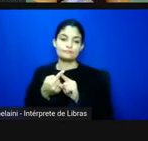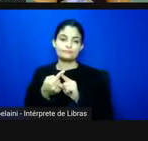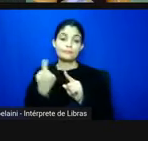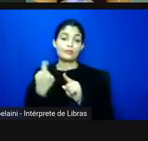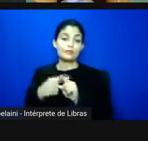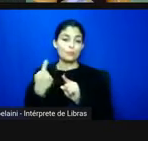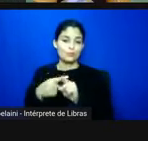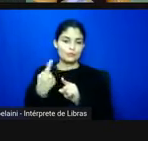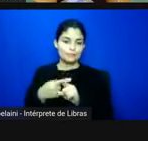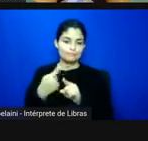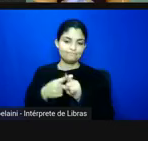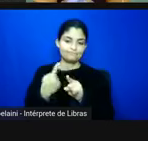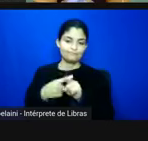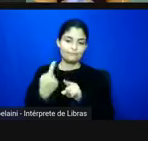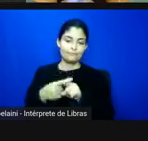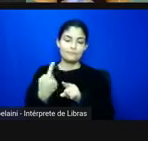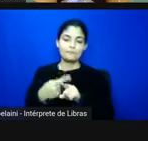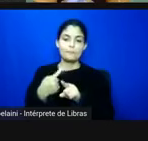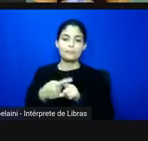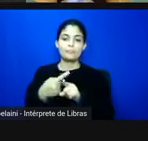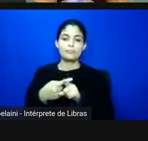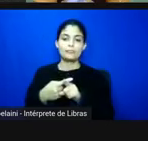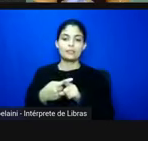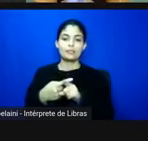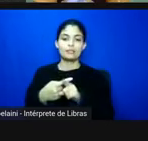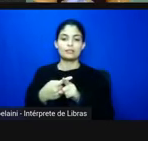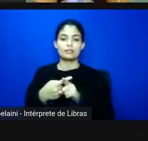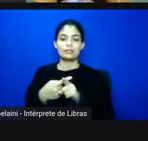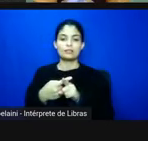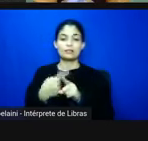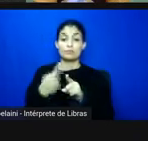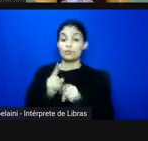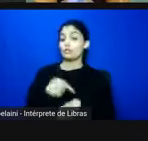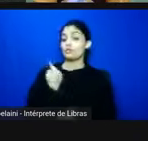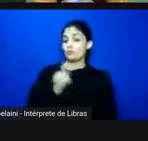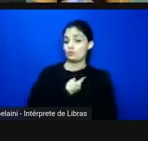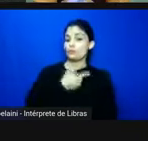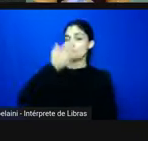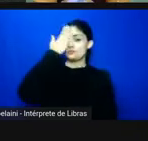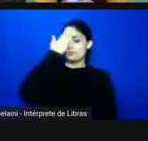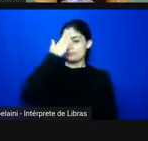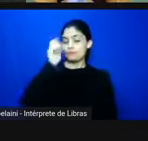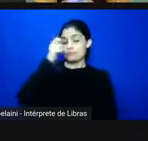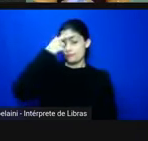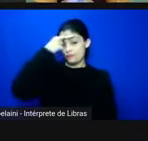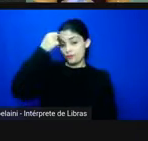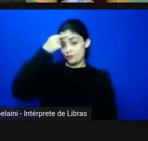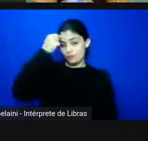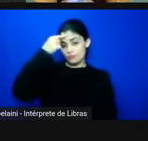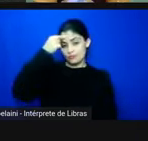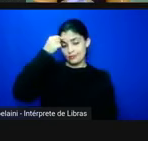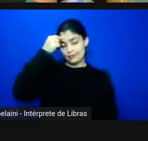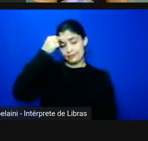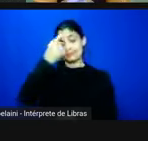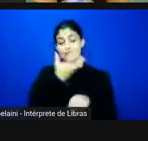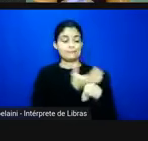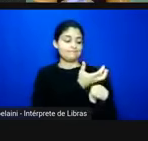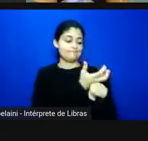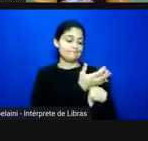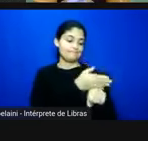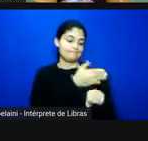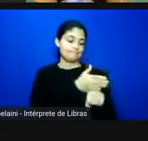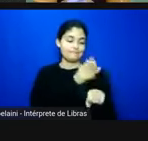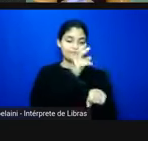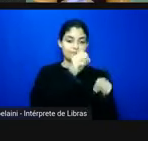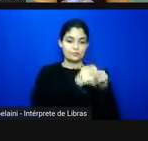porque é é a gente sabe que na graduação ainda mais essas disciplinas de prática de ensino